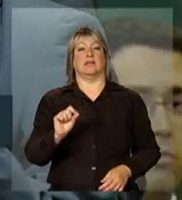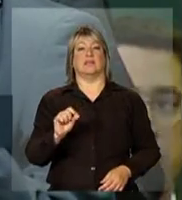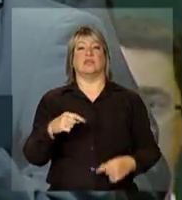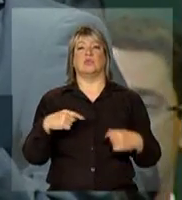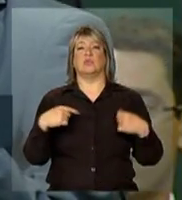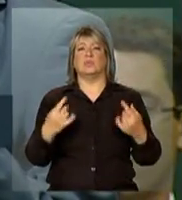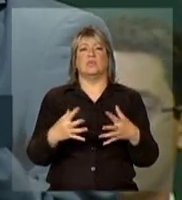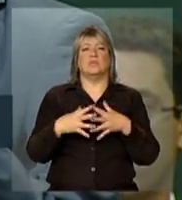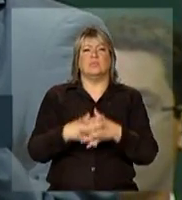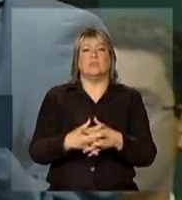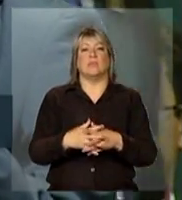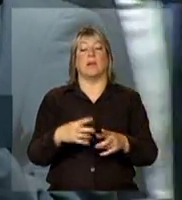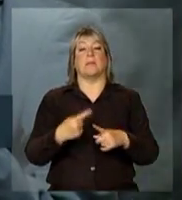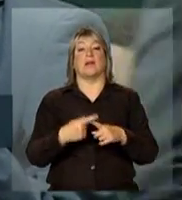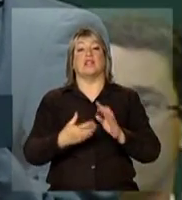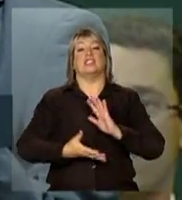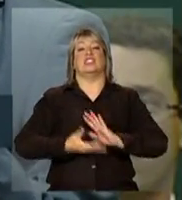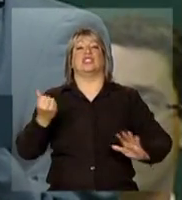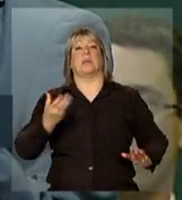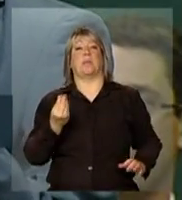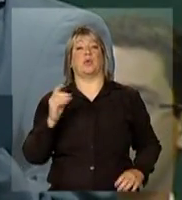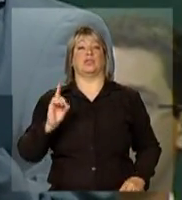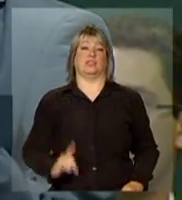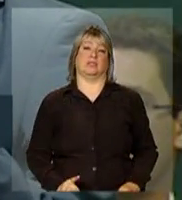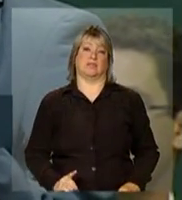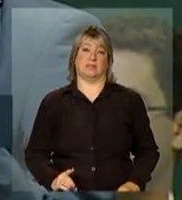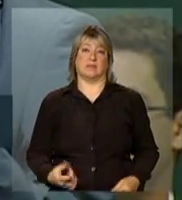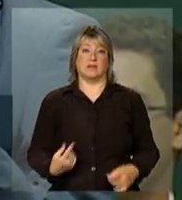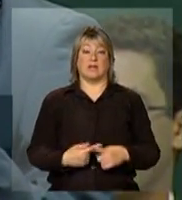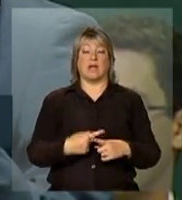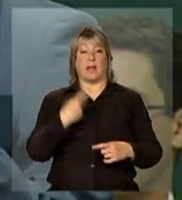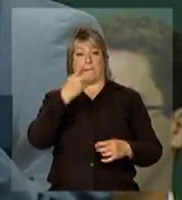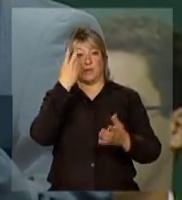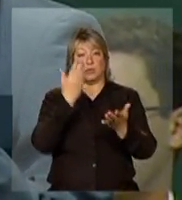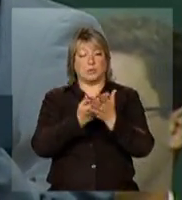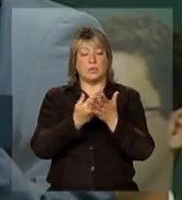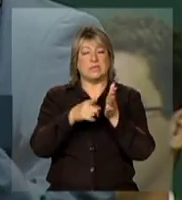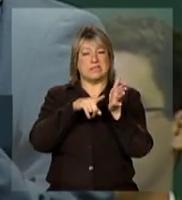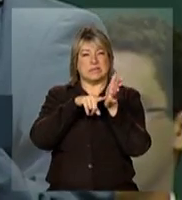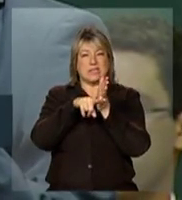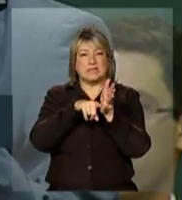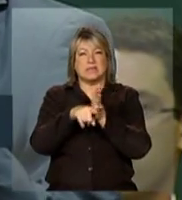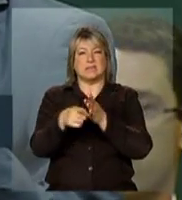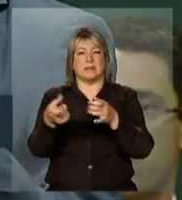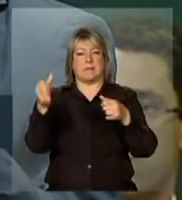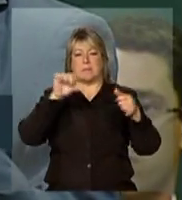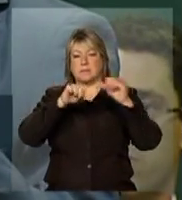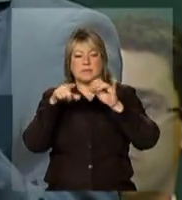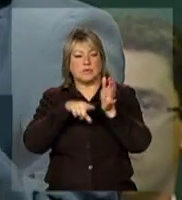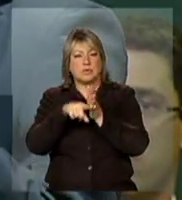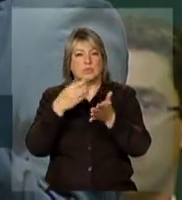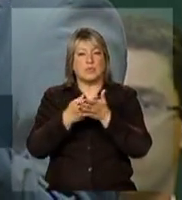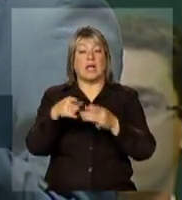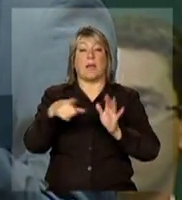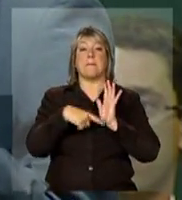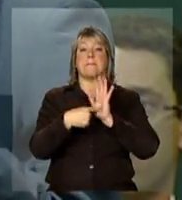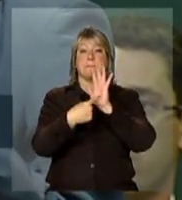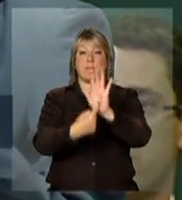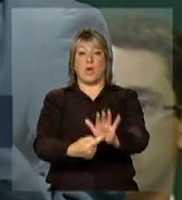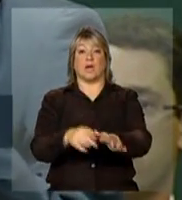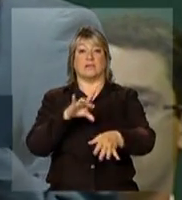está nos tirando muitos direitos. E pesquisas e estudos de cientistas, pesquisadores, apontam que a AIDS está sendo